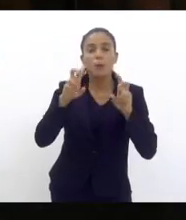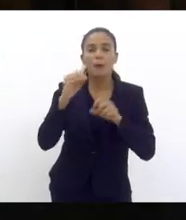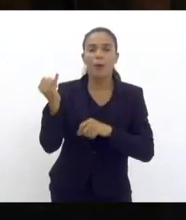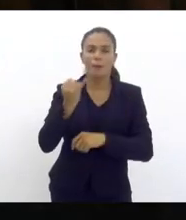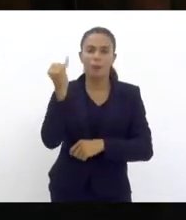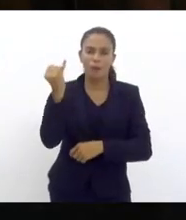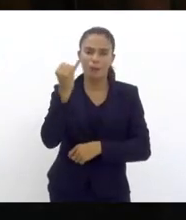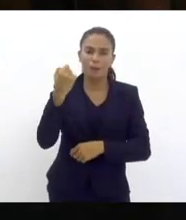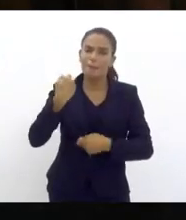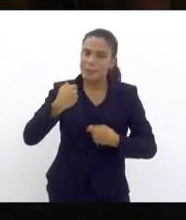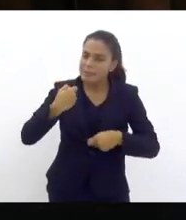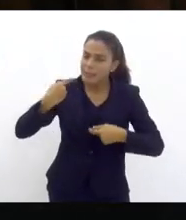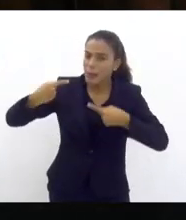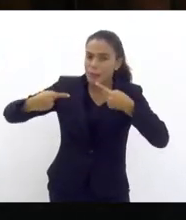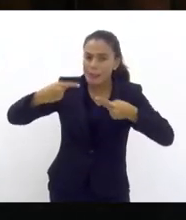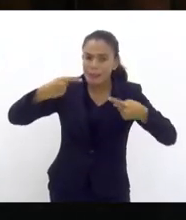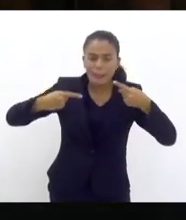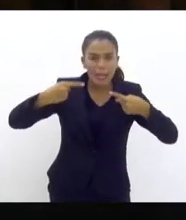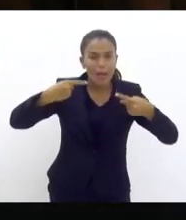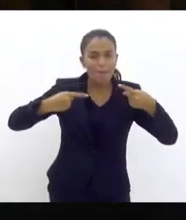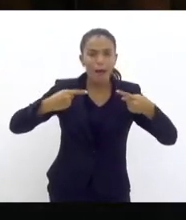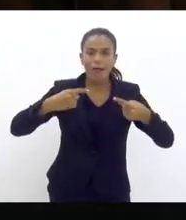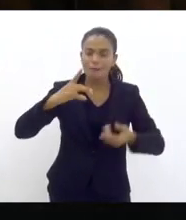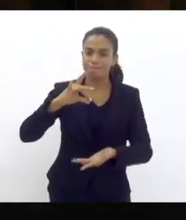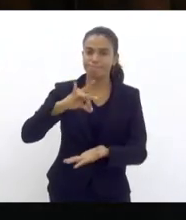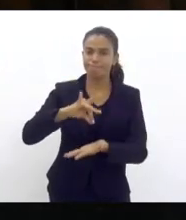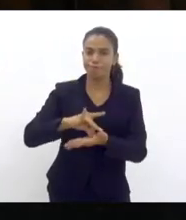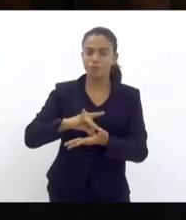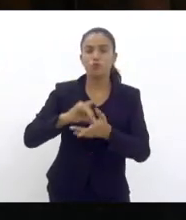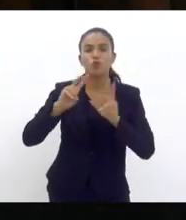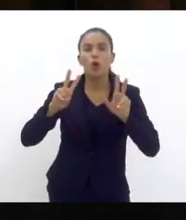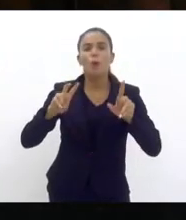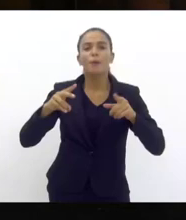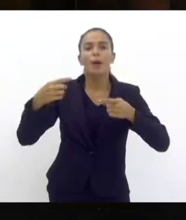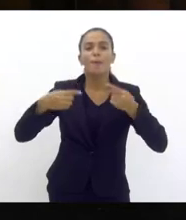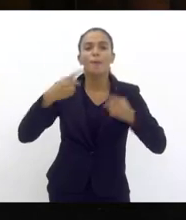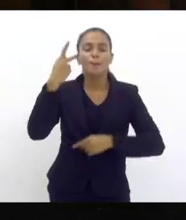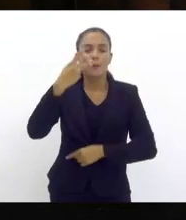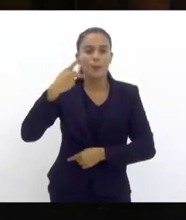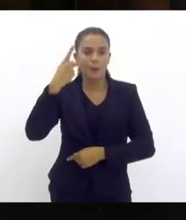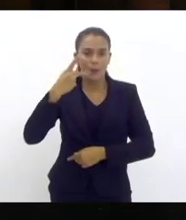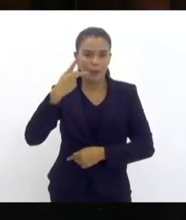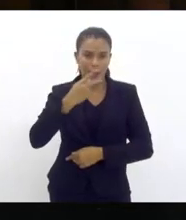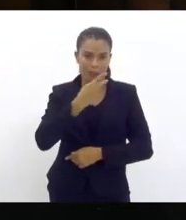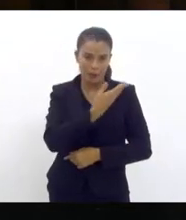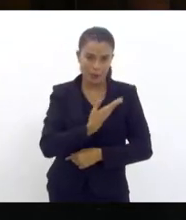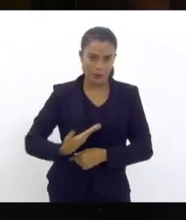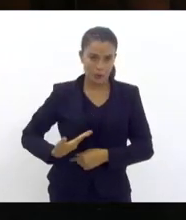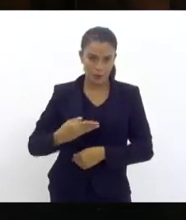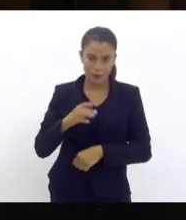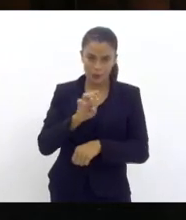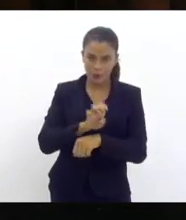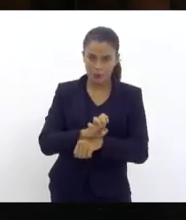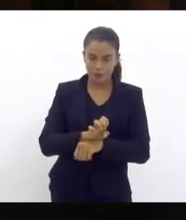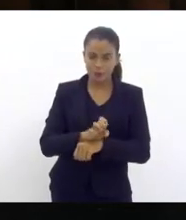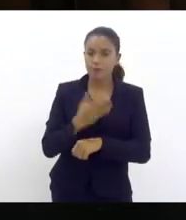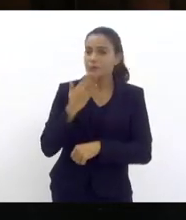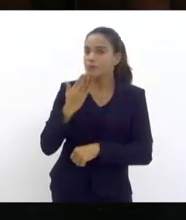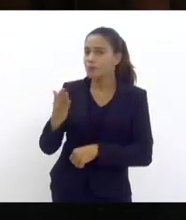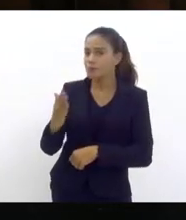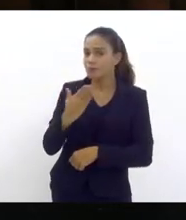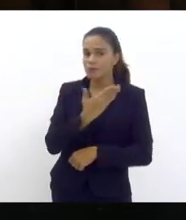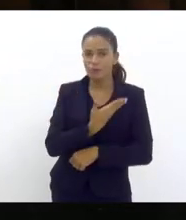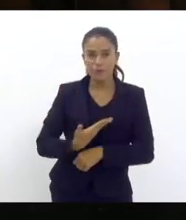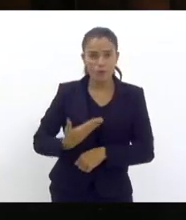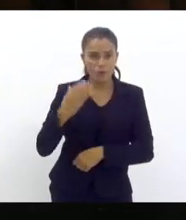termos um debate franco com relação à política de segurança do Estado. E pedi para o governador que pudesse me